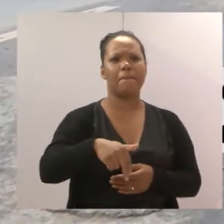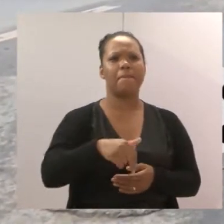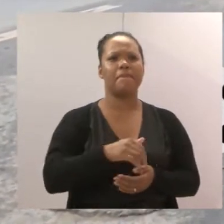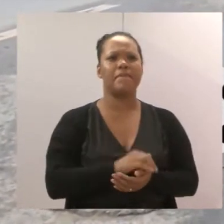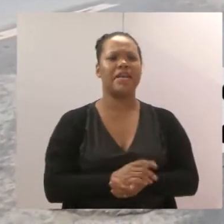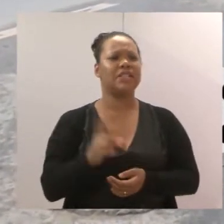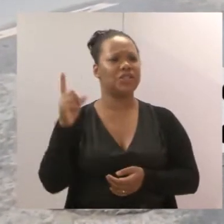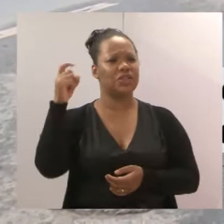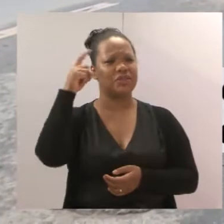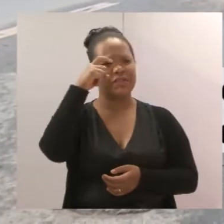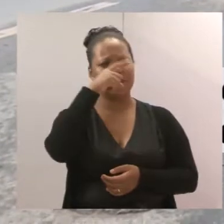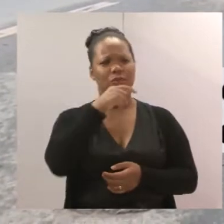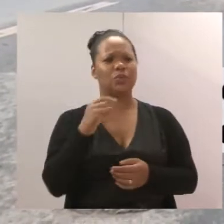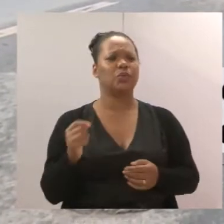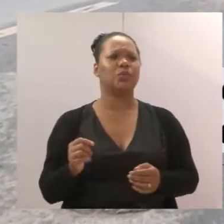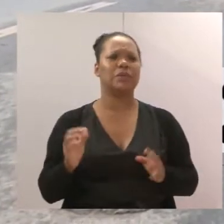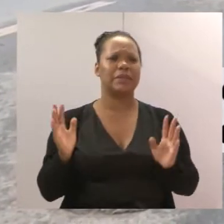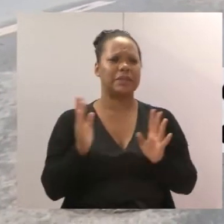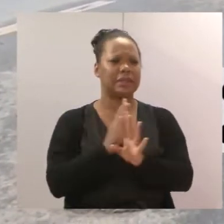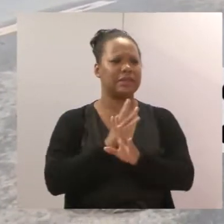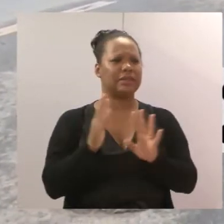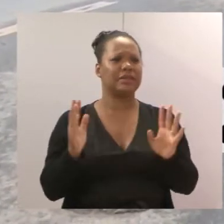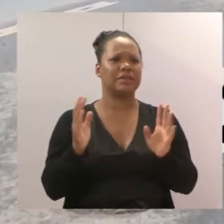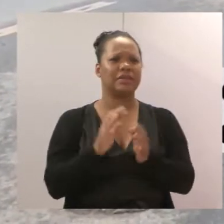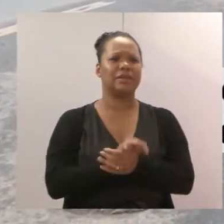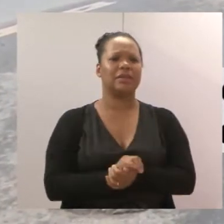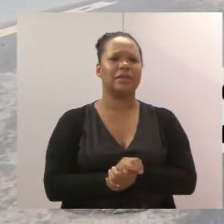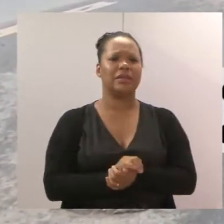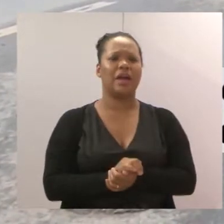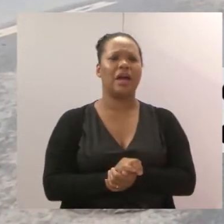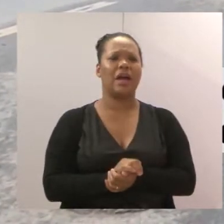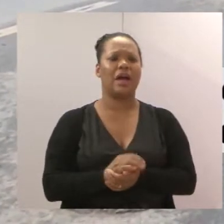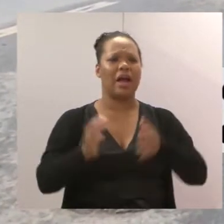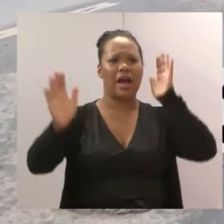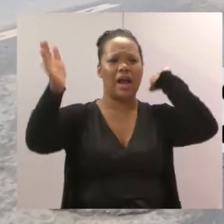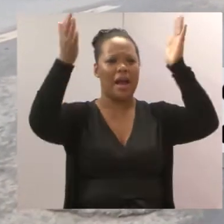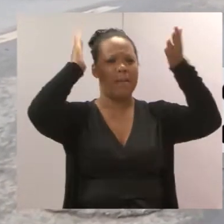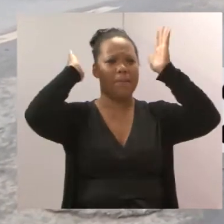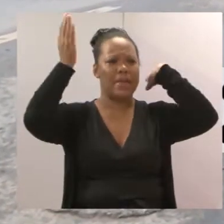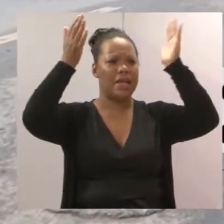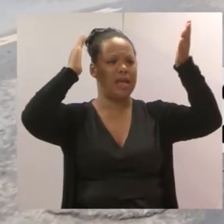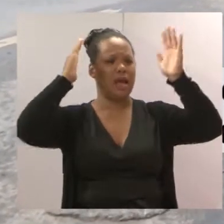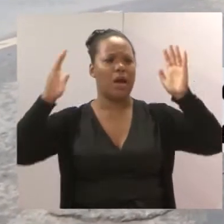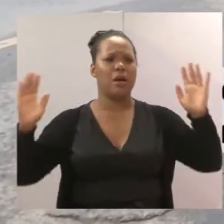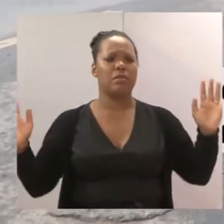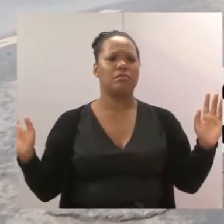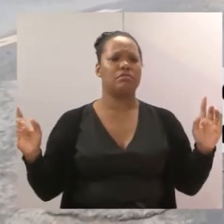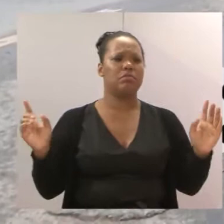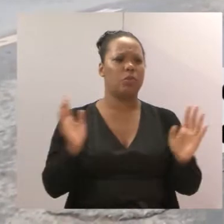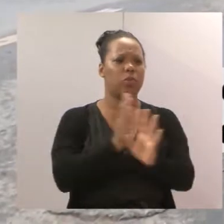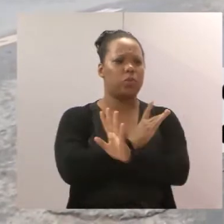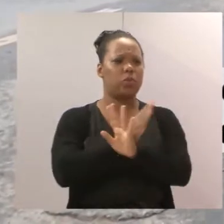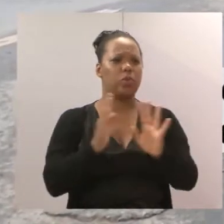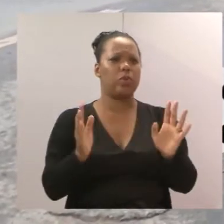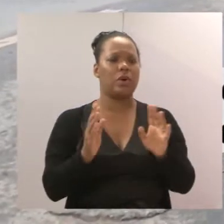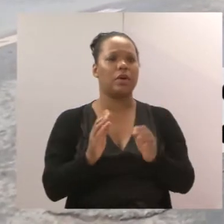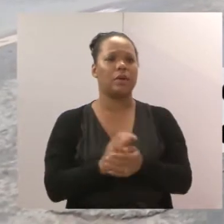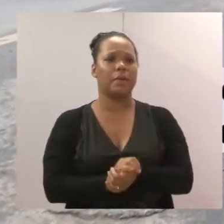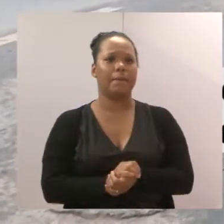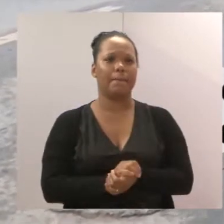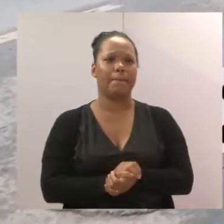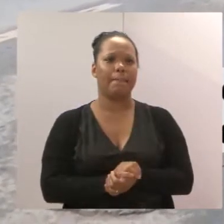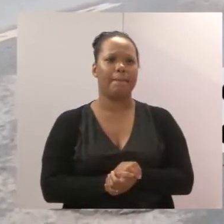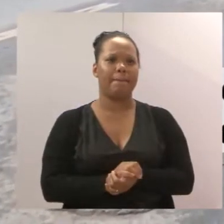dificuldade para se locomover, e eles vão atravessar aqui, e aqui passa muita carreta, é dia e noite passando carreta aqui. Então, uma hora,